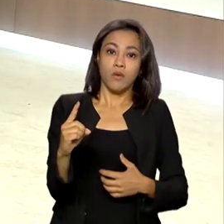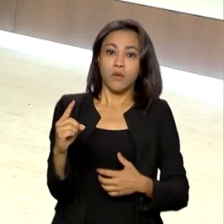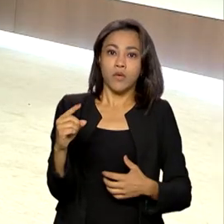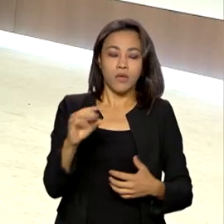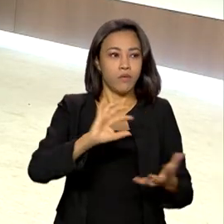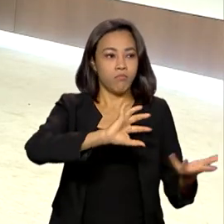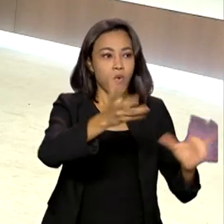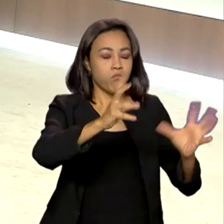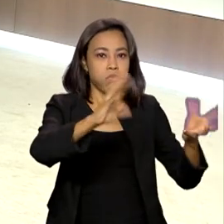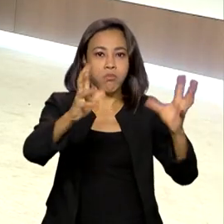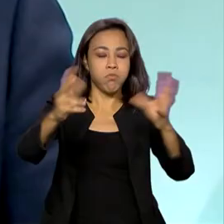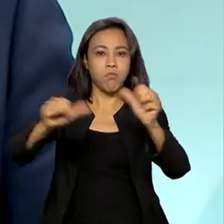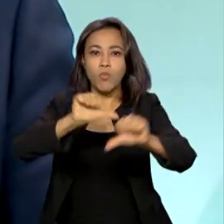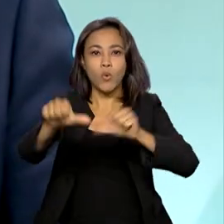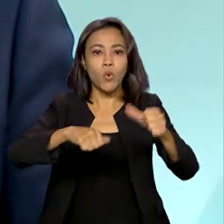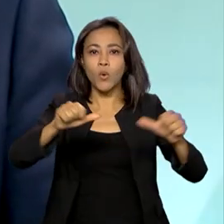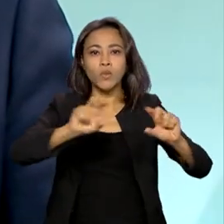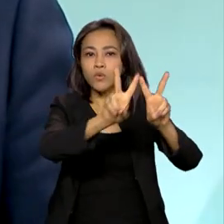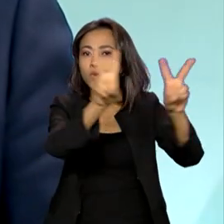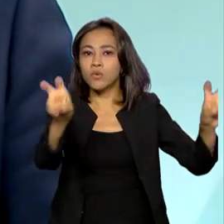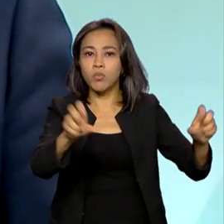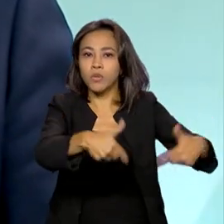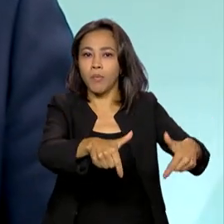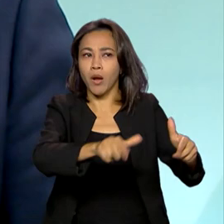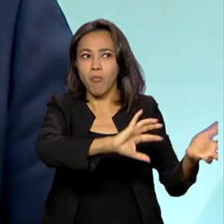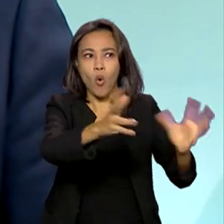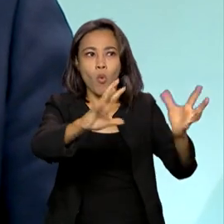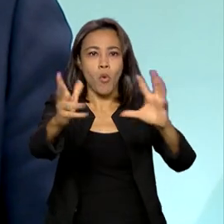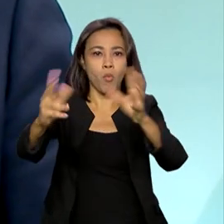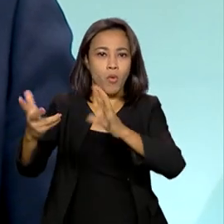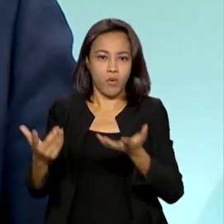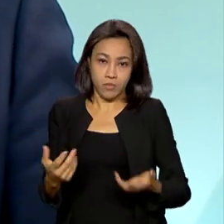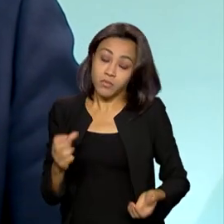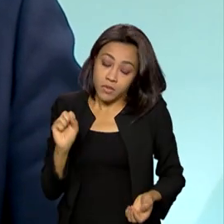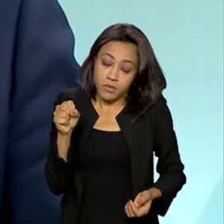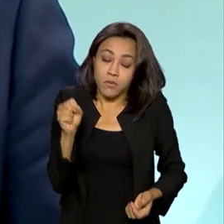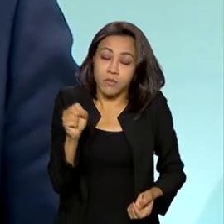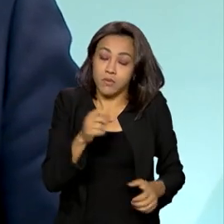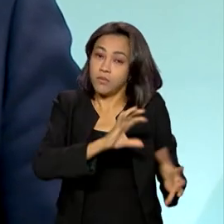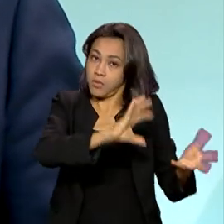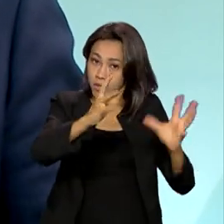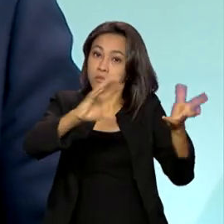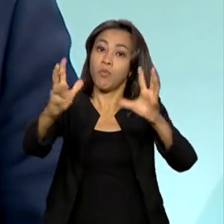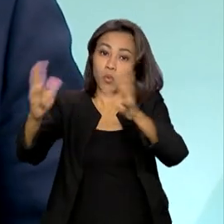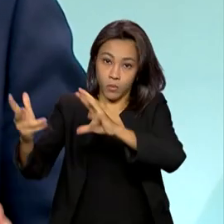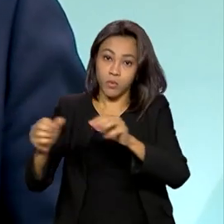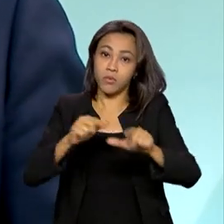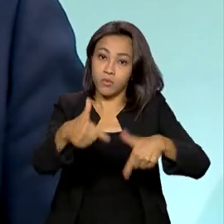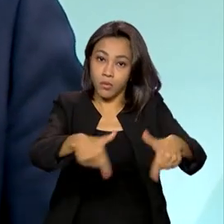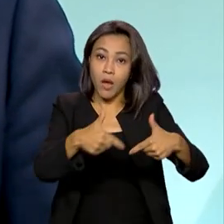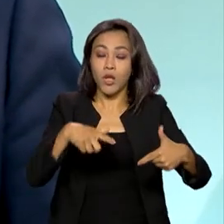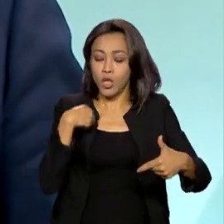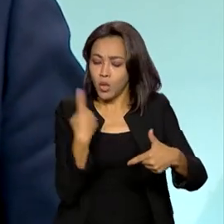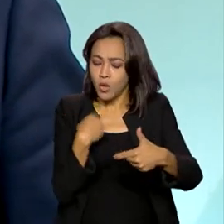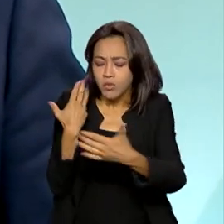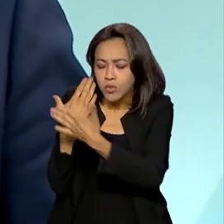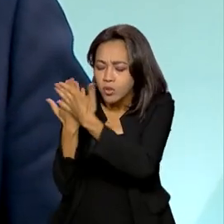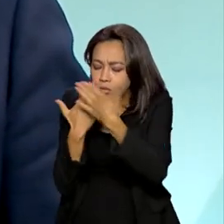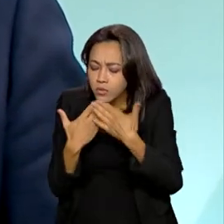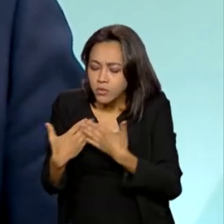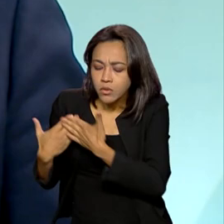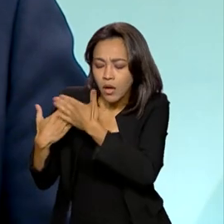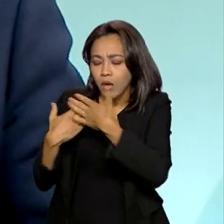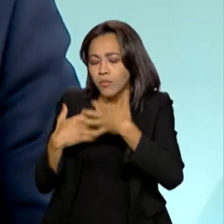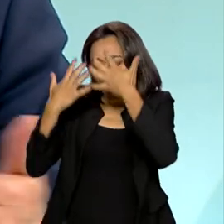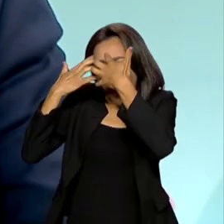transforma constantemente. Não tenha dúvida, se transforma e a gente tem lutado, estudado para tentar entender essas